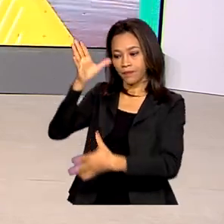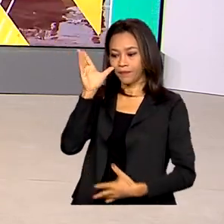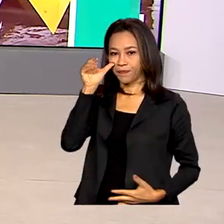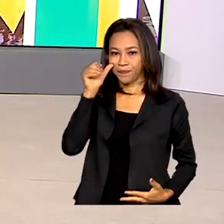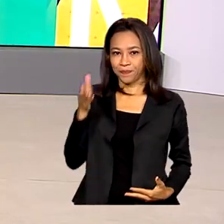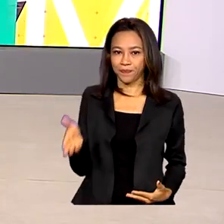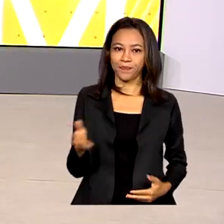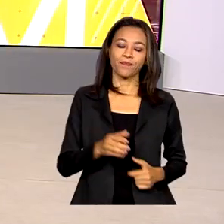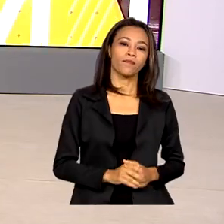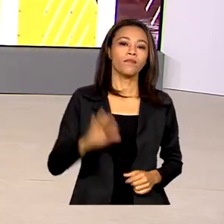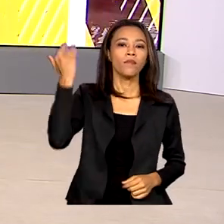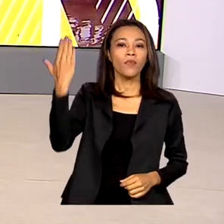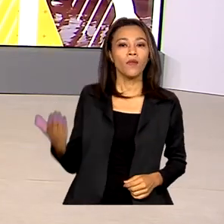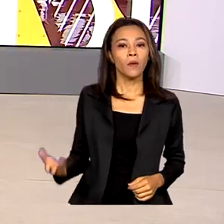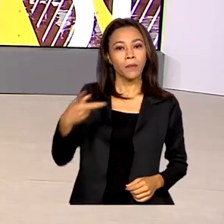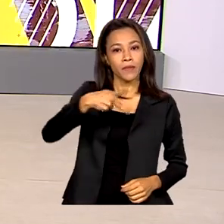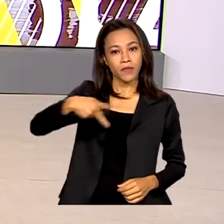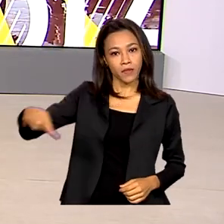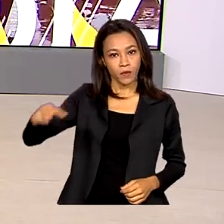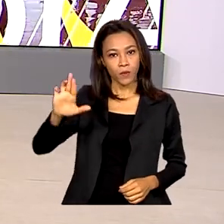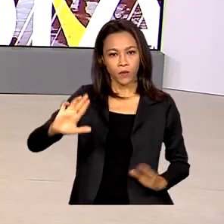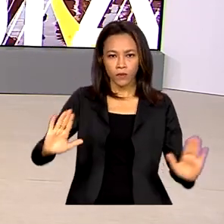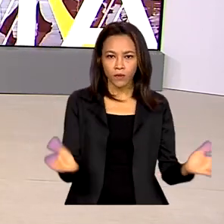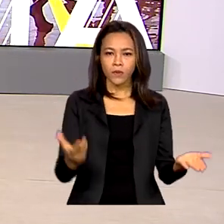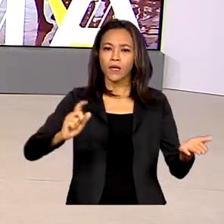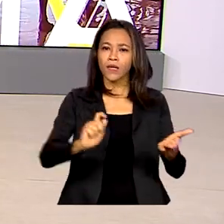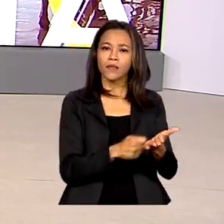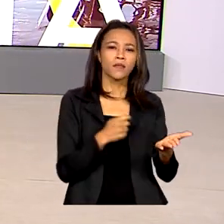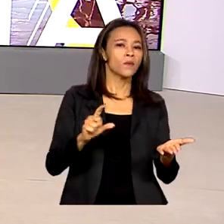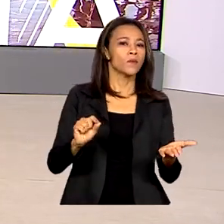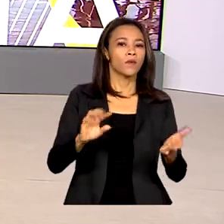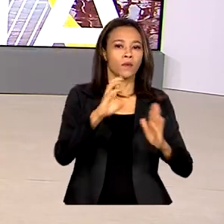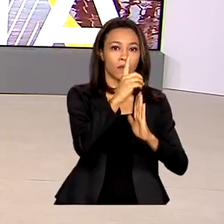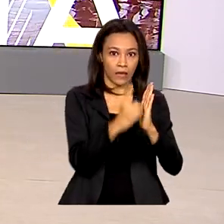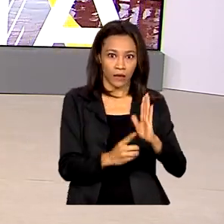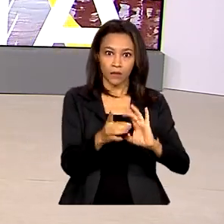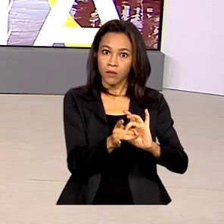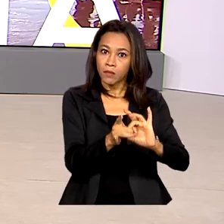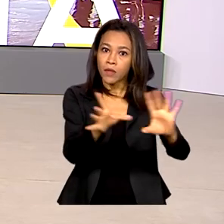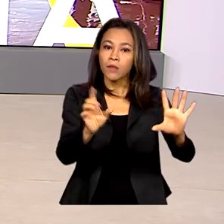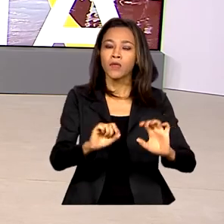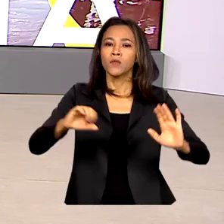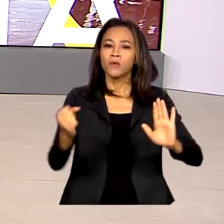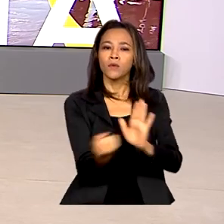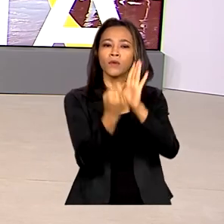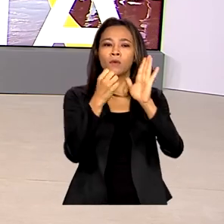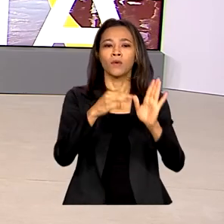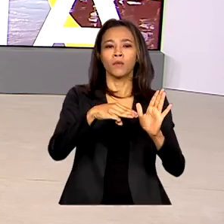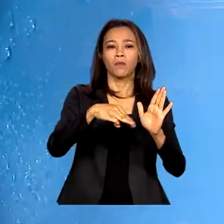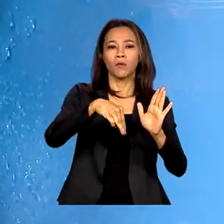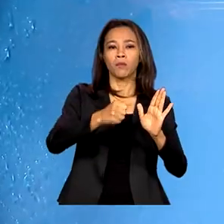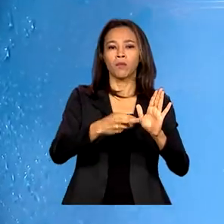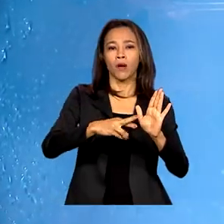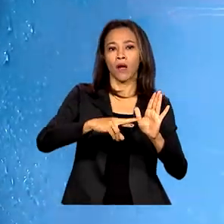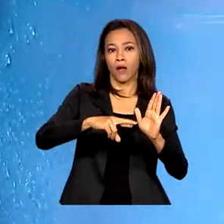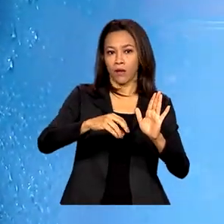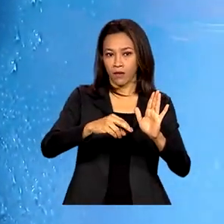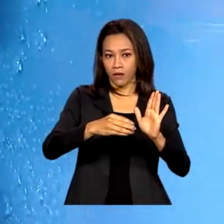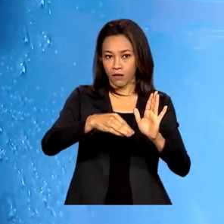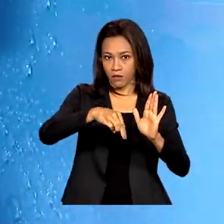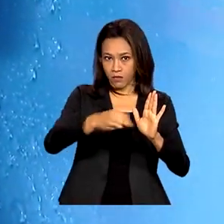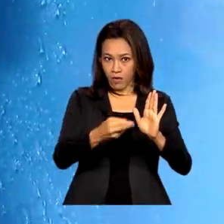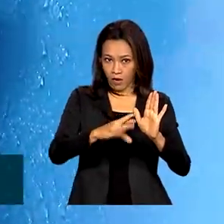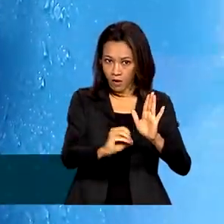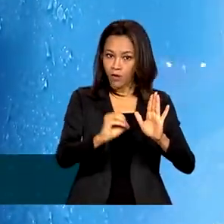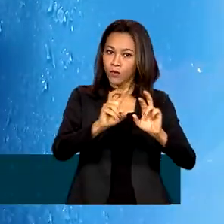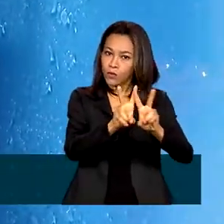O presidente Lula assina hoje decreto que atualiza a regulamentação do marco legal do saneamento. O objetivo é